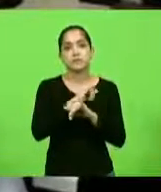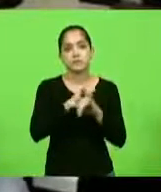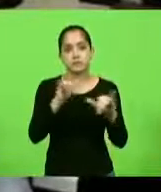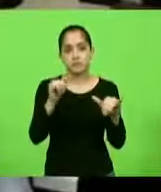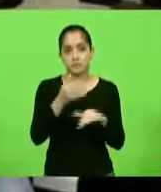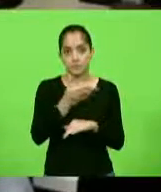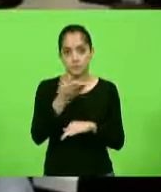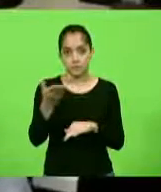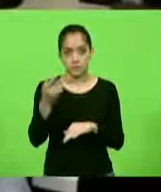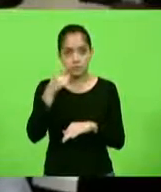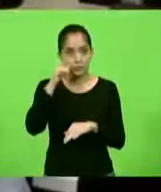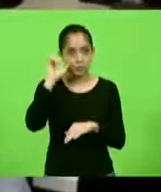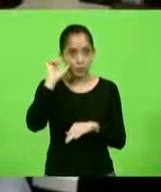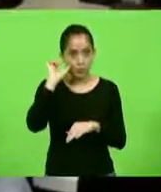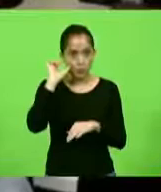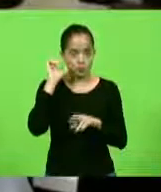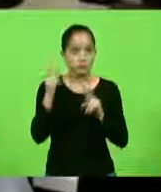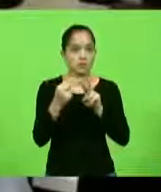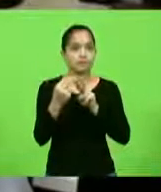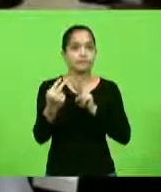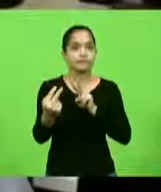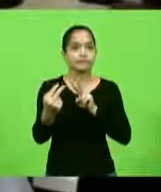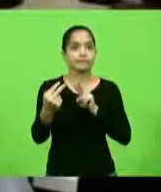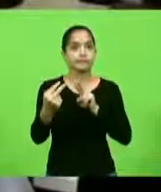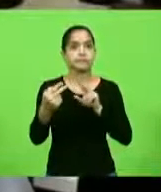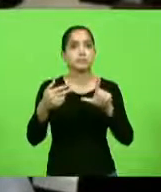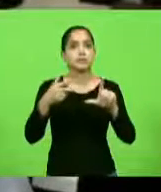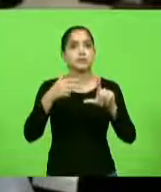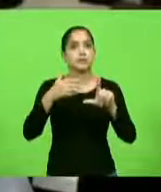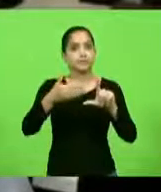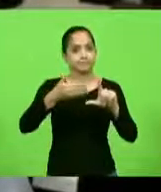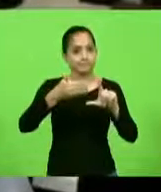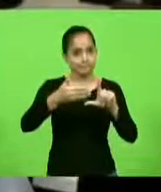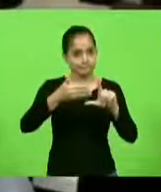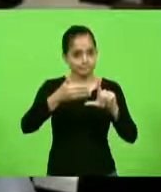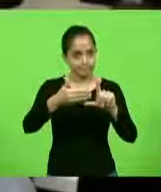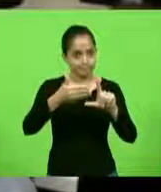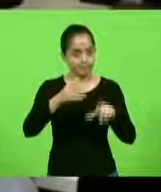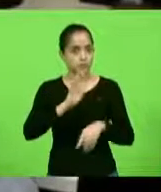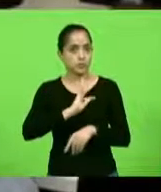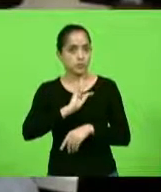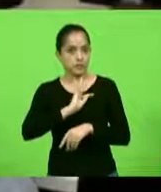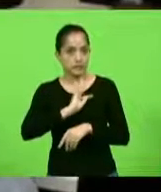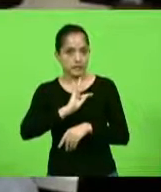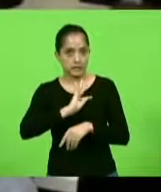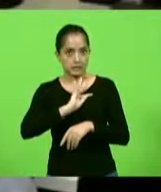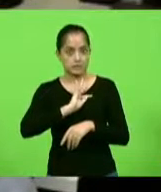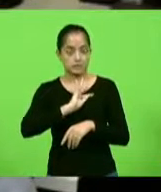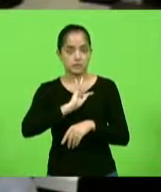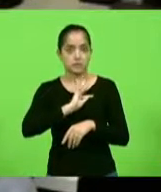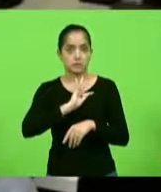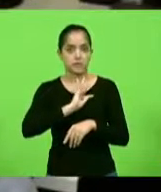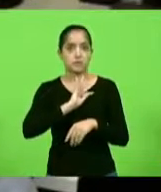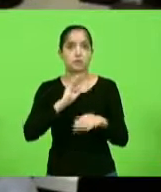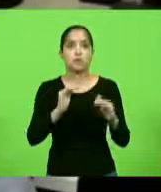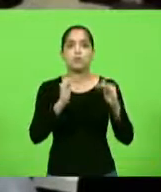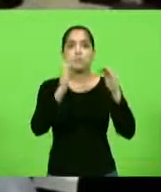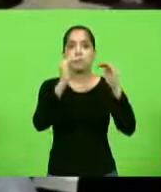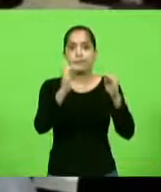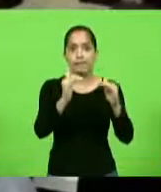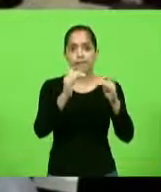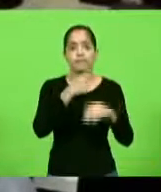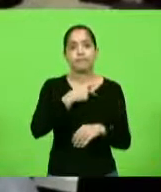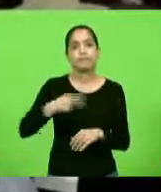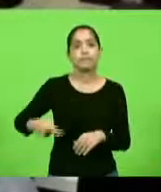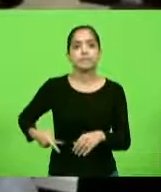nós realizamos uma live com alguns técnicos de alto nível e também com a presença da presidente